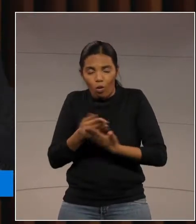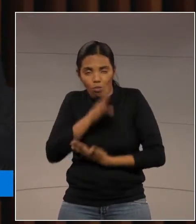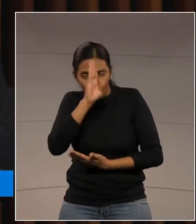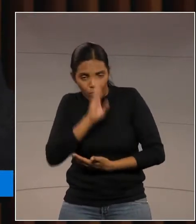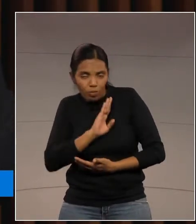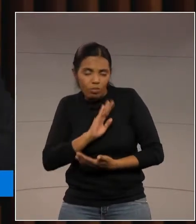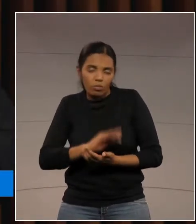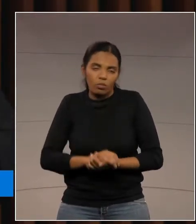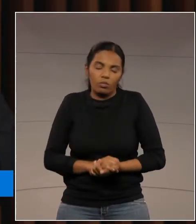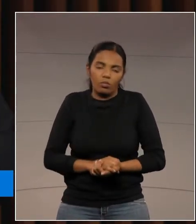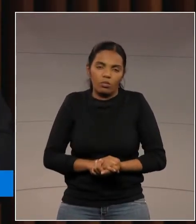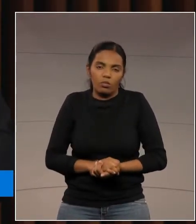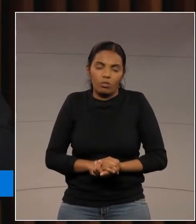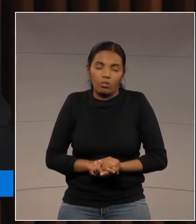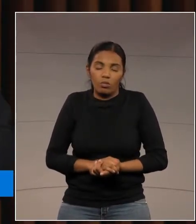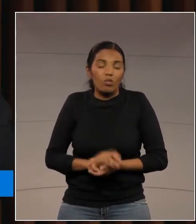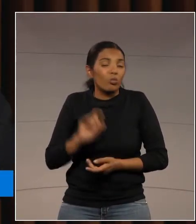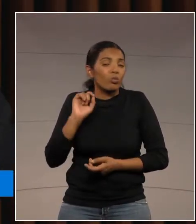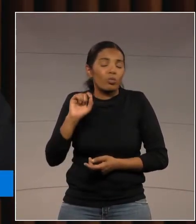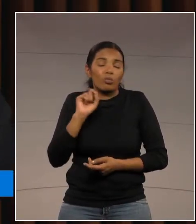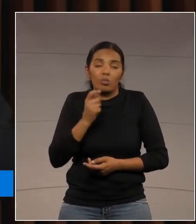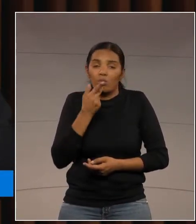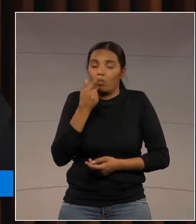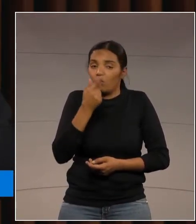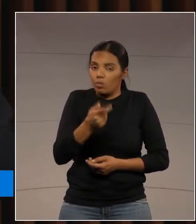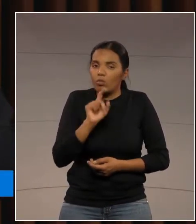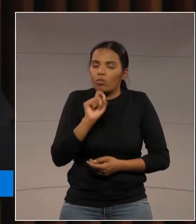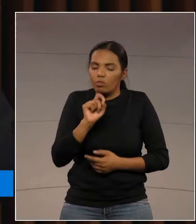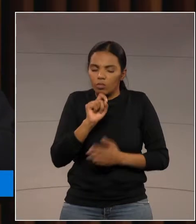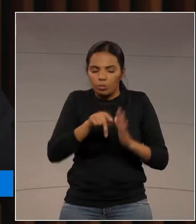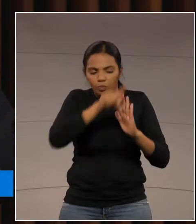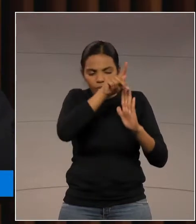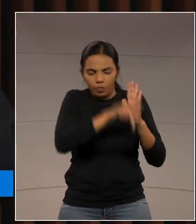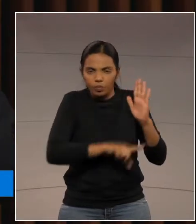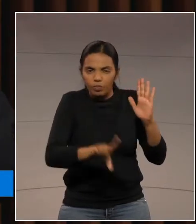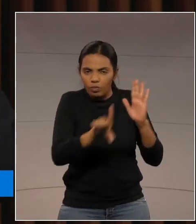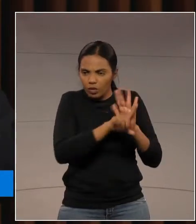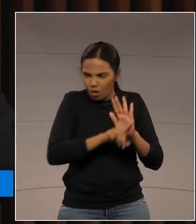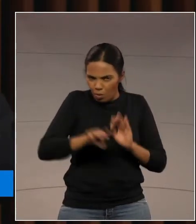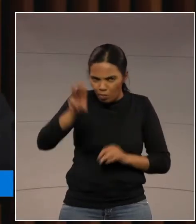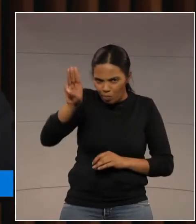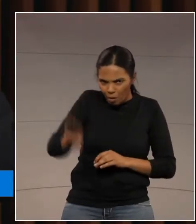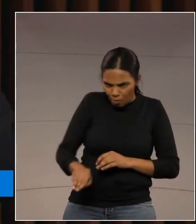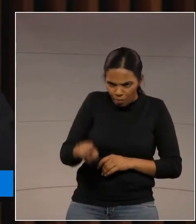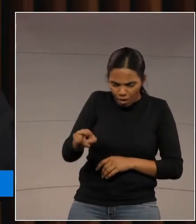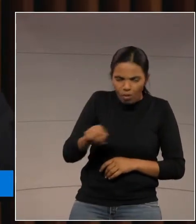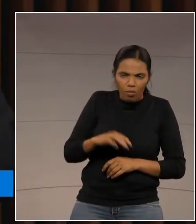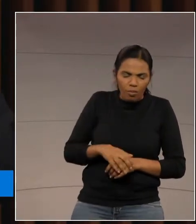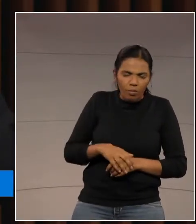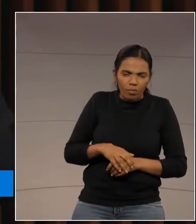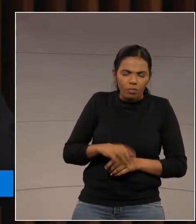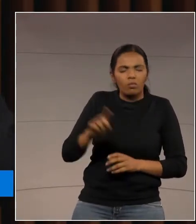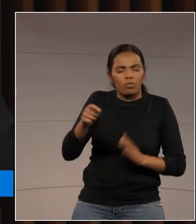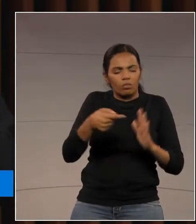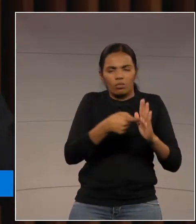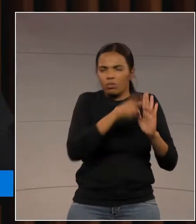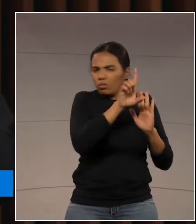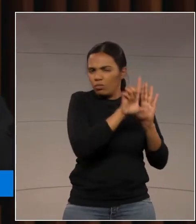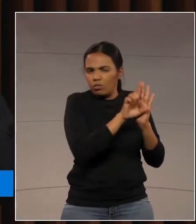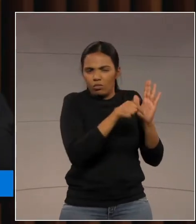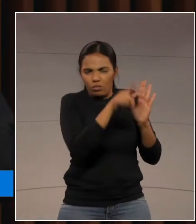senhoras, é que o projeto de lei, deputado Amabel, contraria princípios legais,